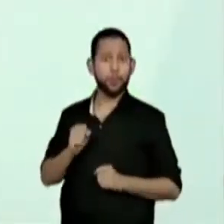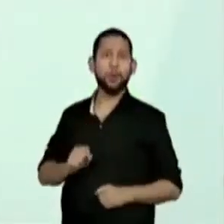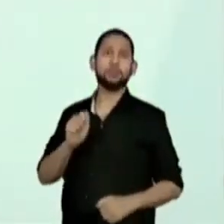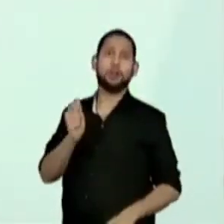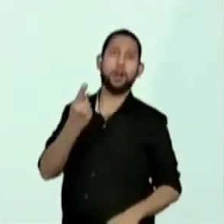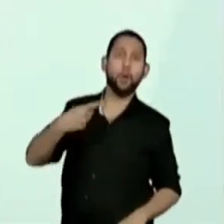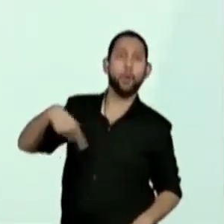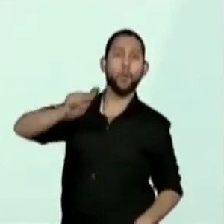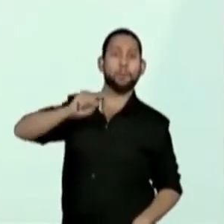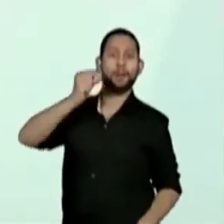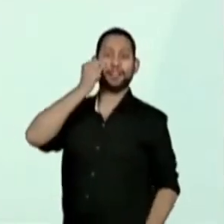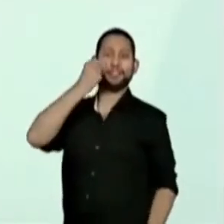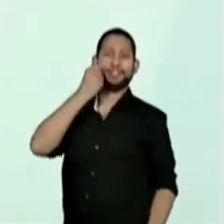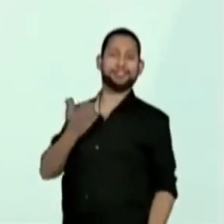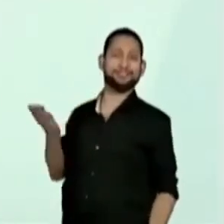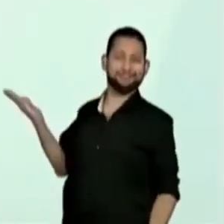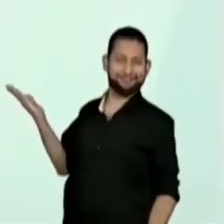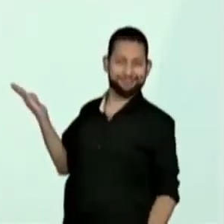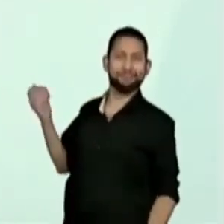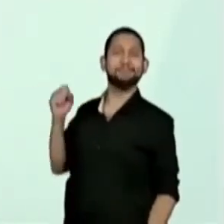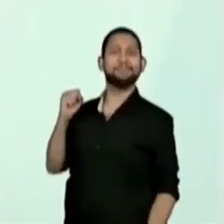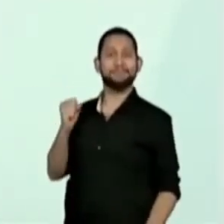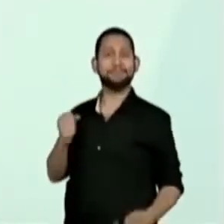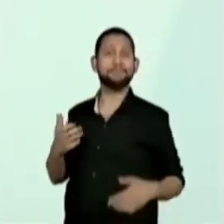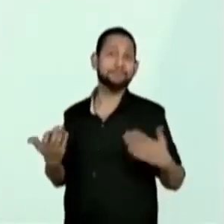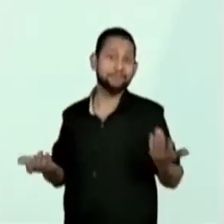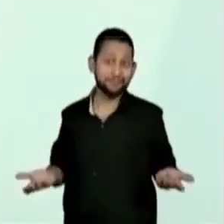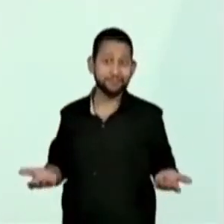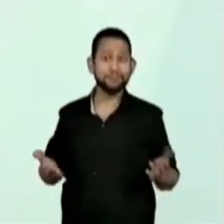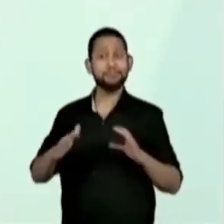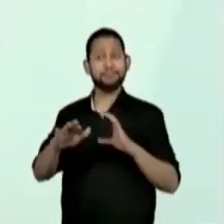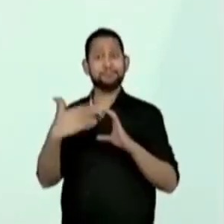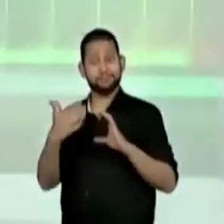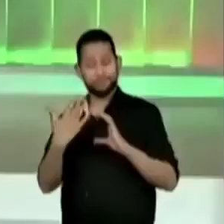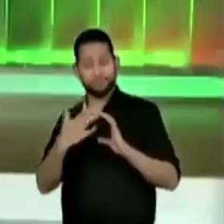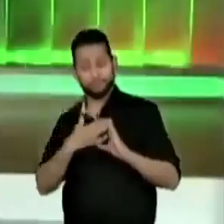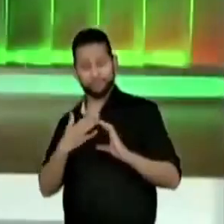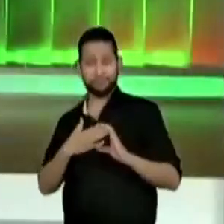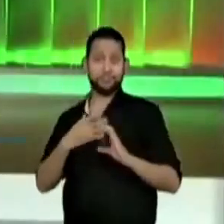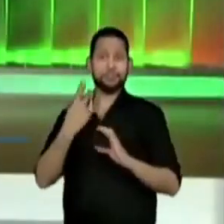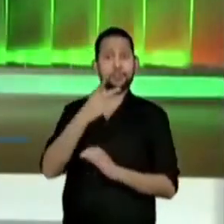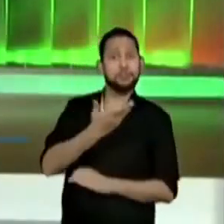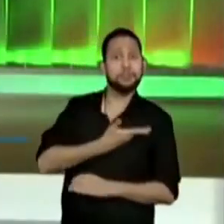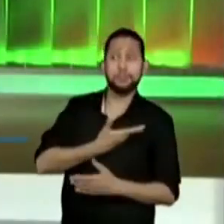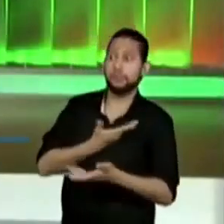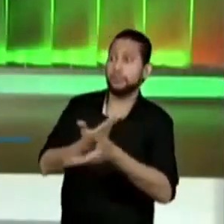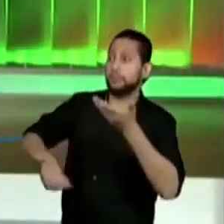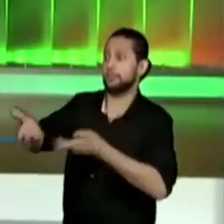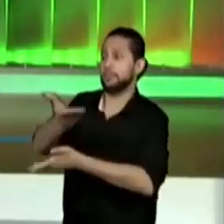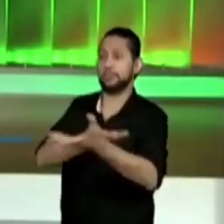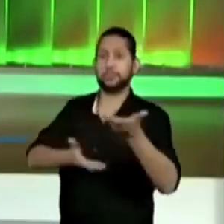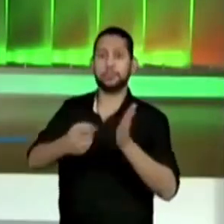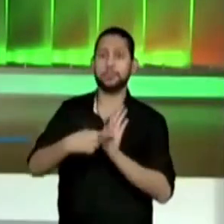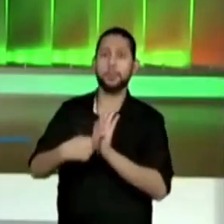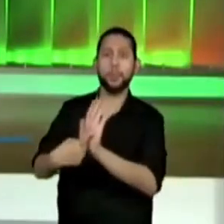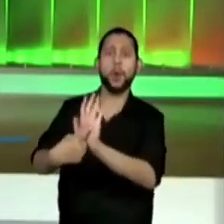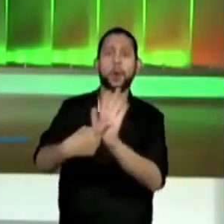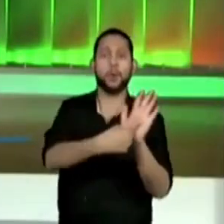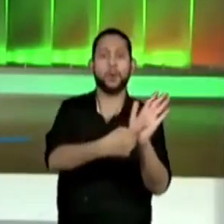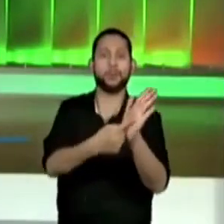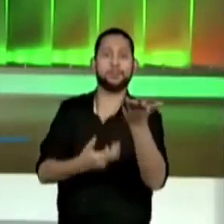professora Aline Gack. Mas socialize com os colegas. Socialize com a sua